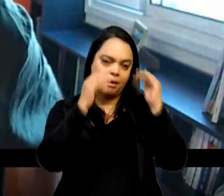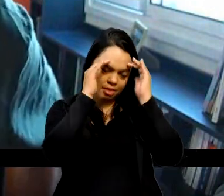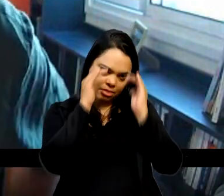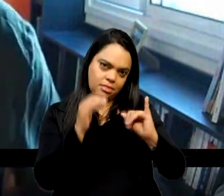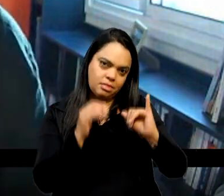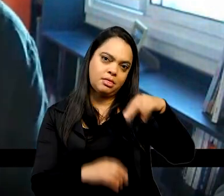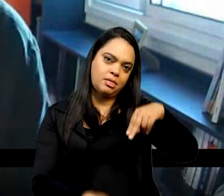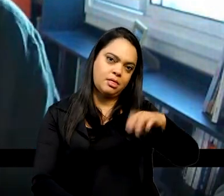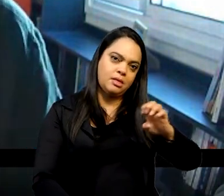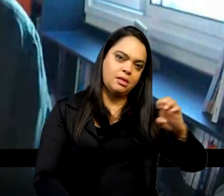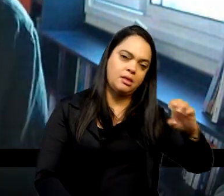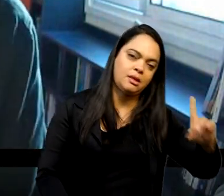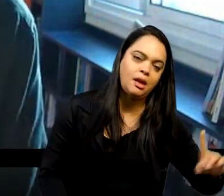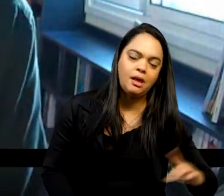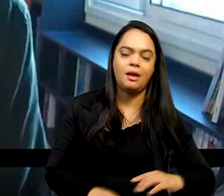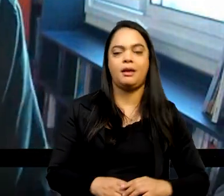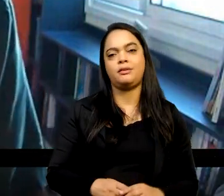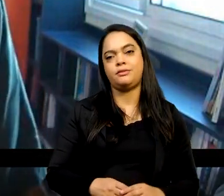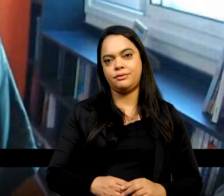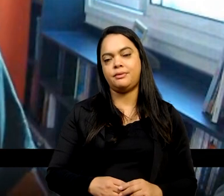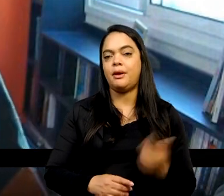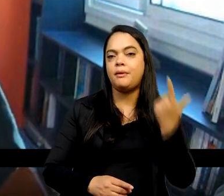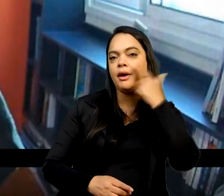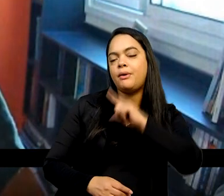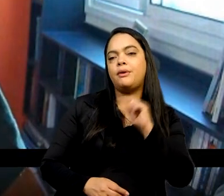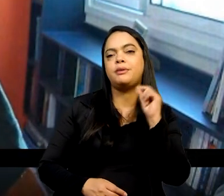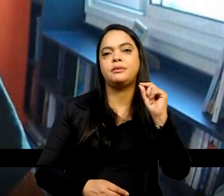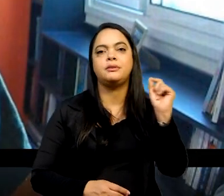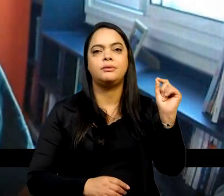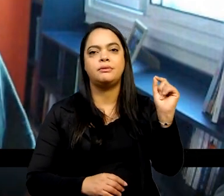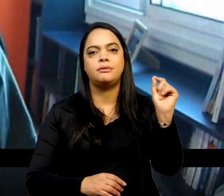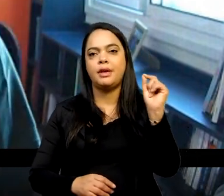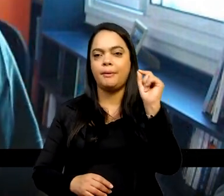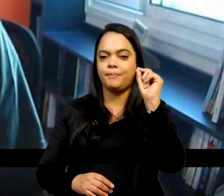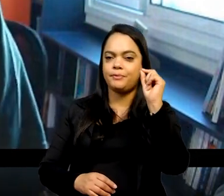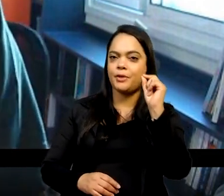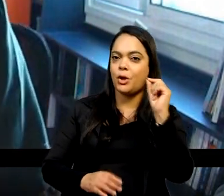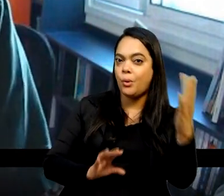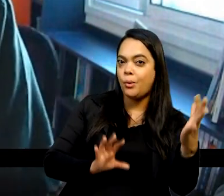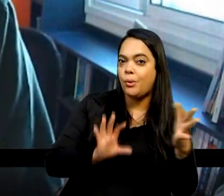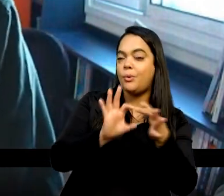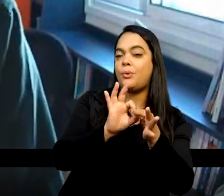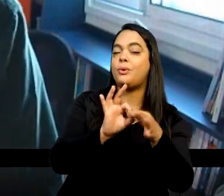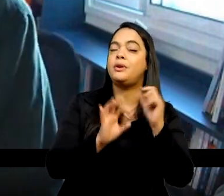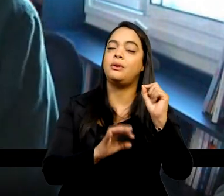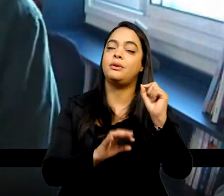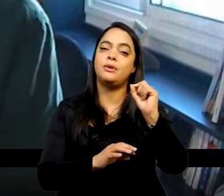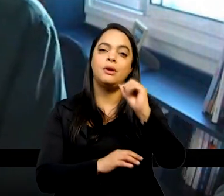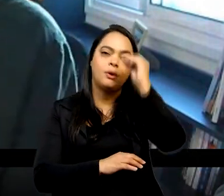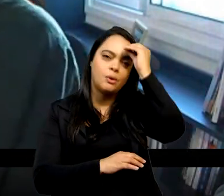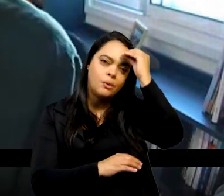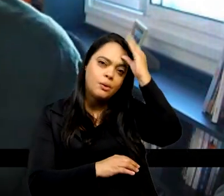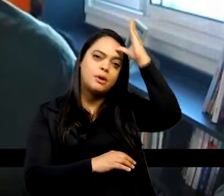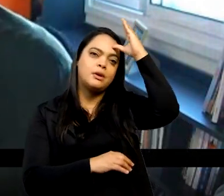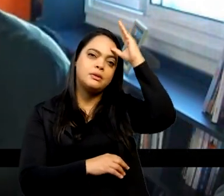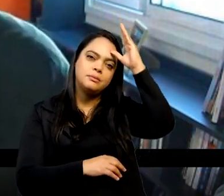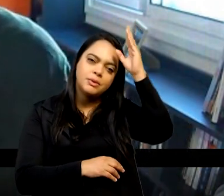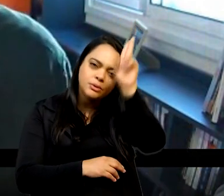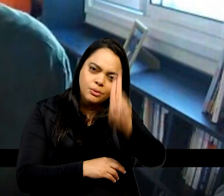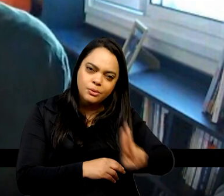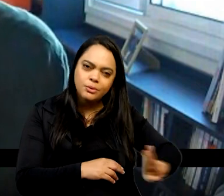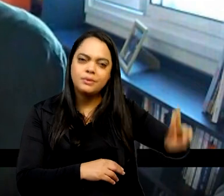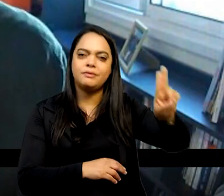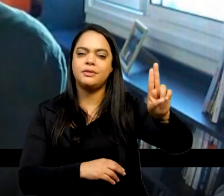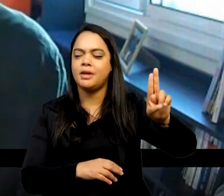interação necessária entre o conhecimento universitário altamente especializado e o conhecimento da sala de aula de